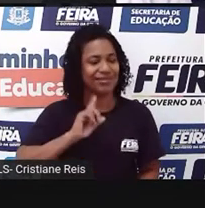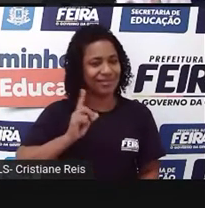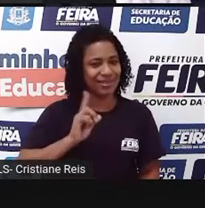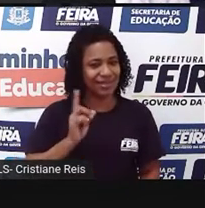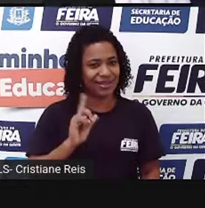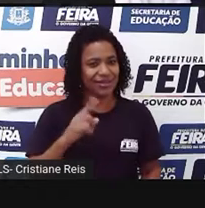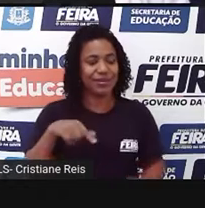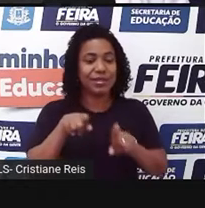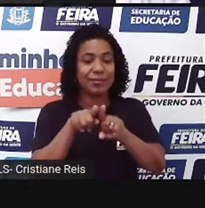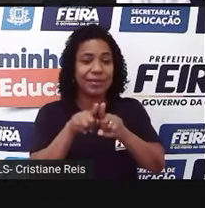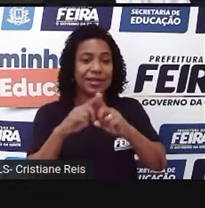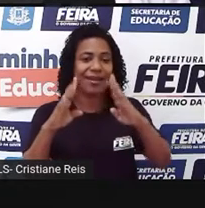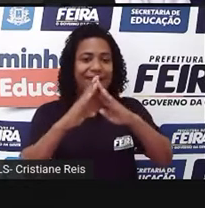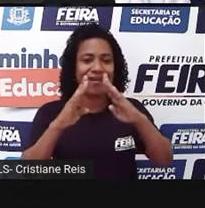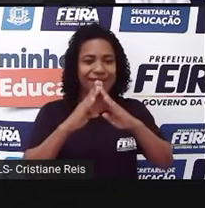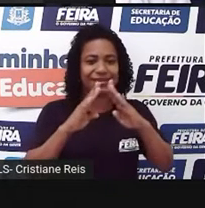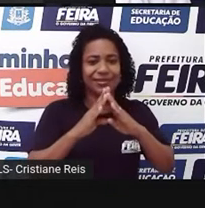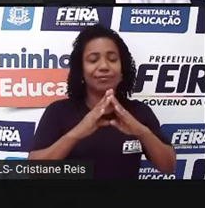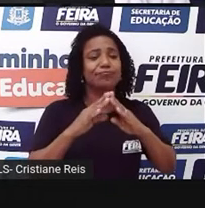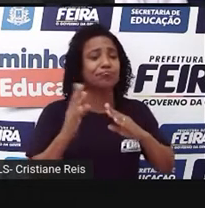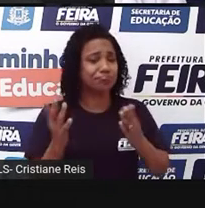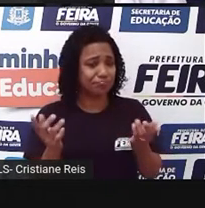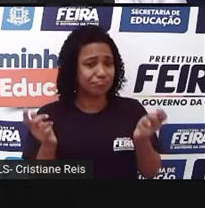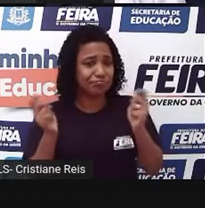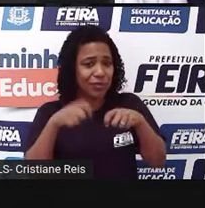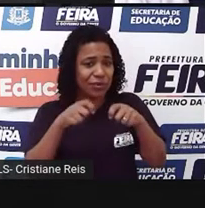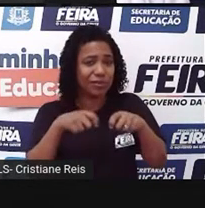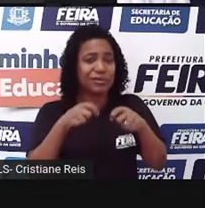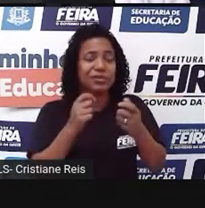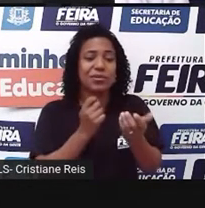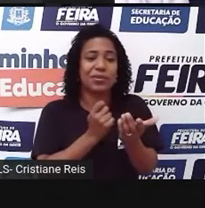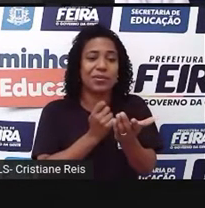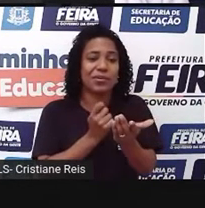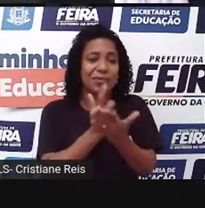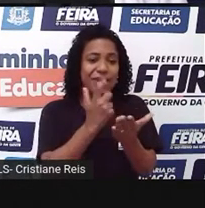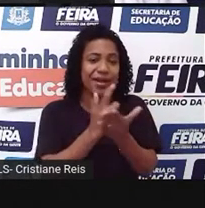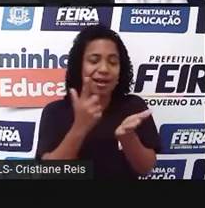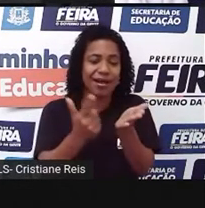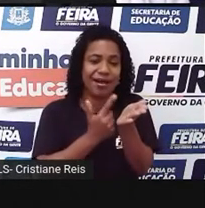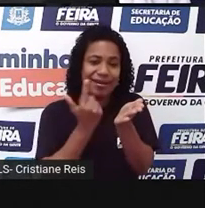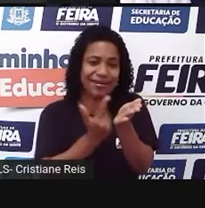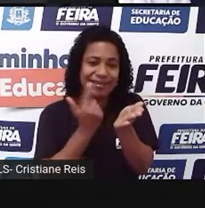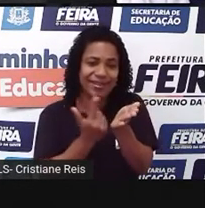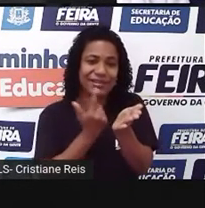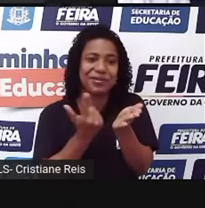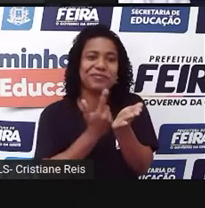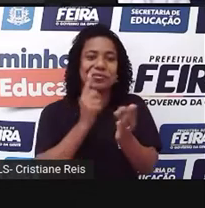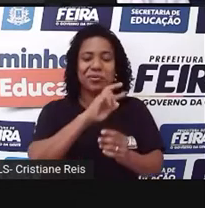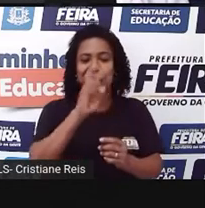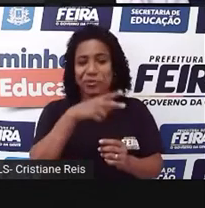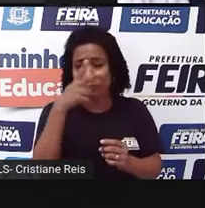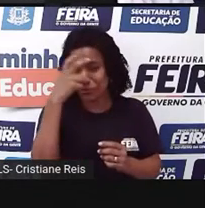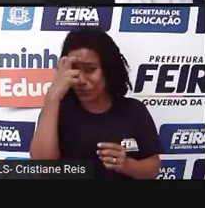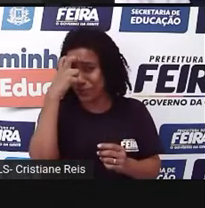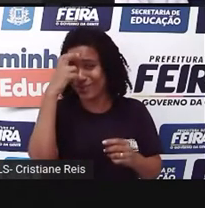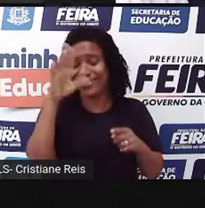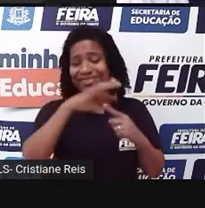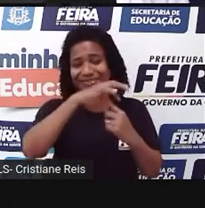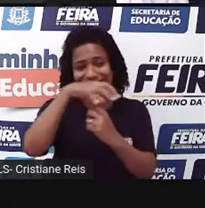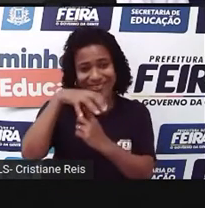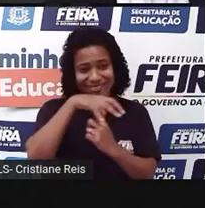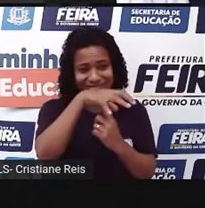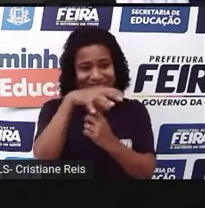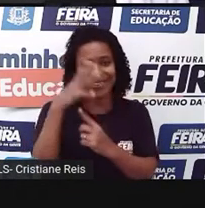casa. Tem também esses momentos, né, de aprendizagem cultural nessas feiras. Então, gente, feira também é cultura, né?